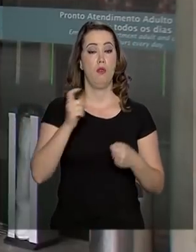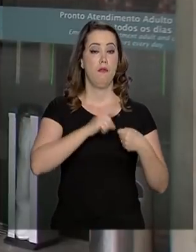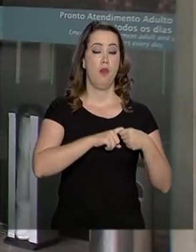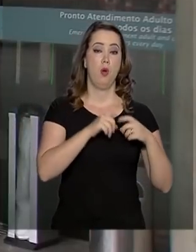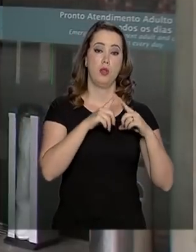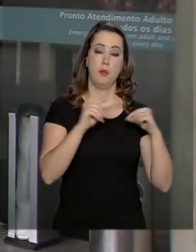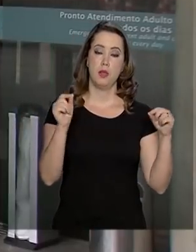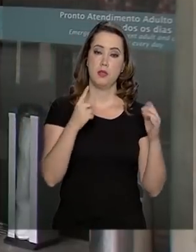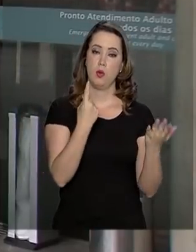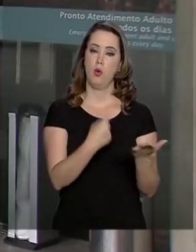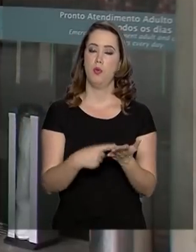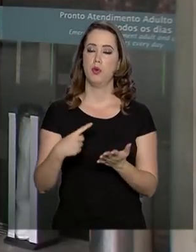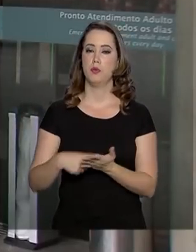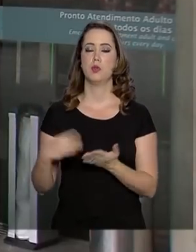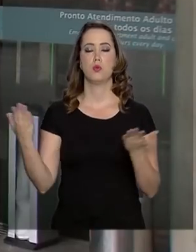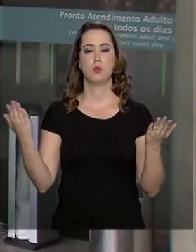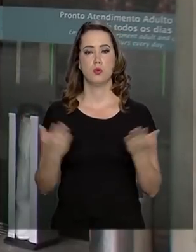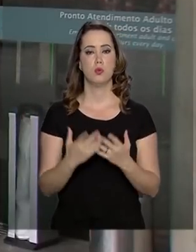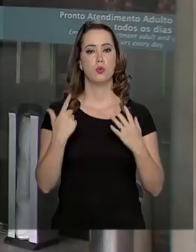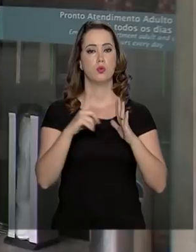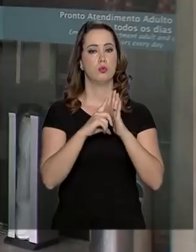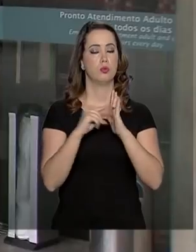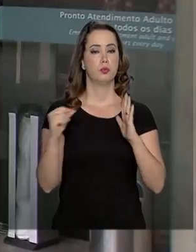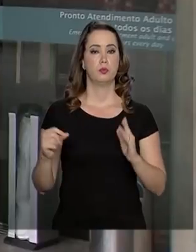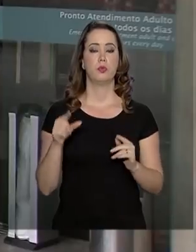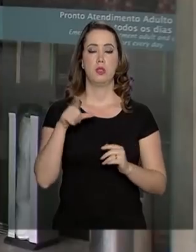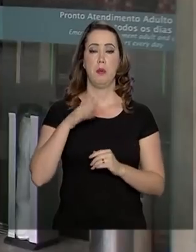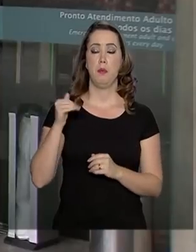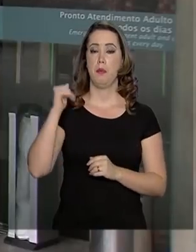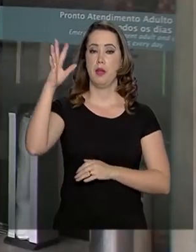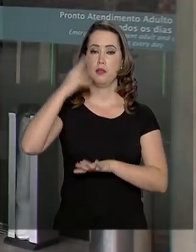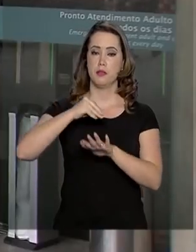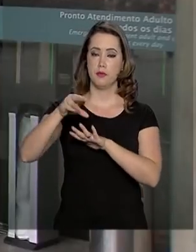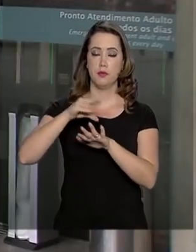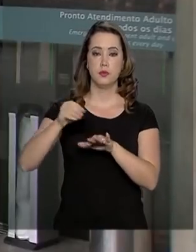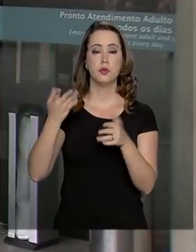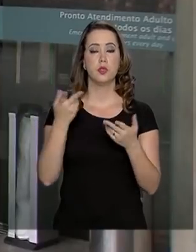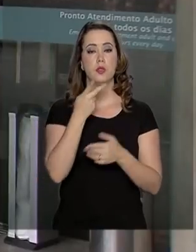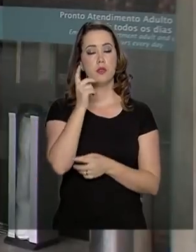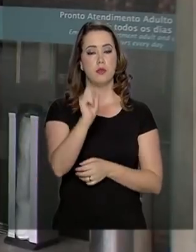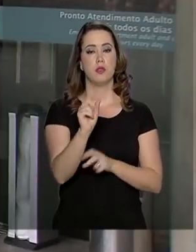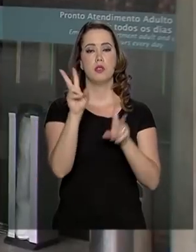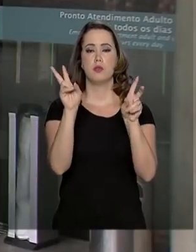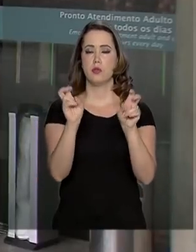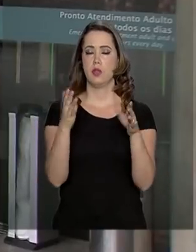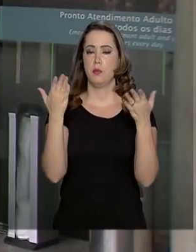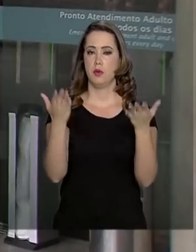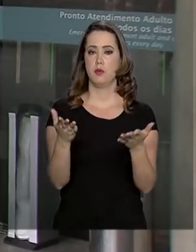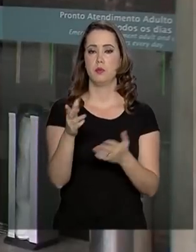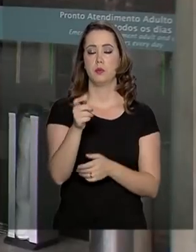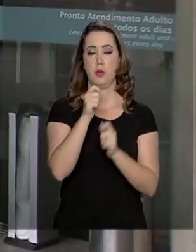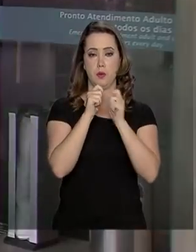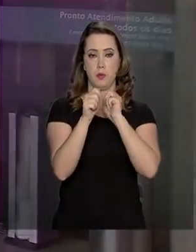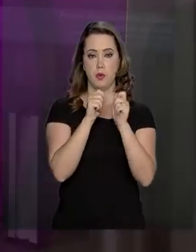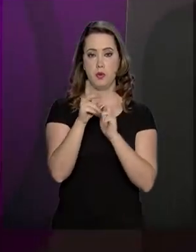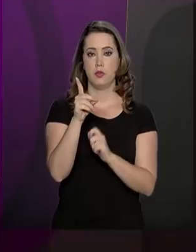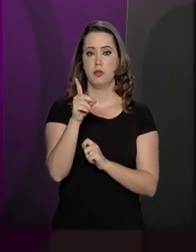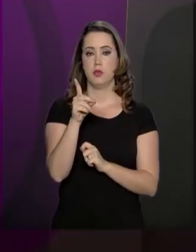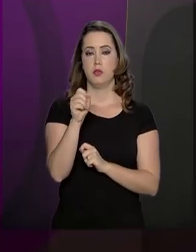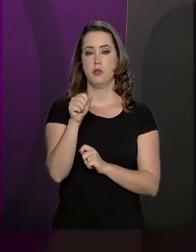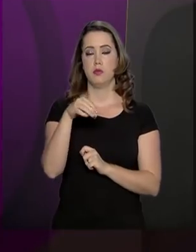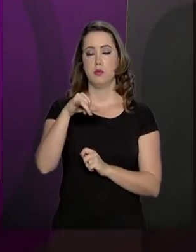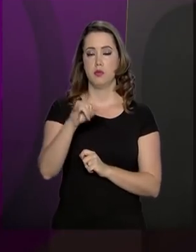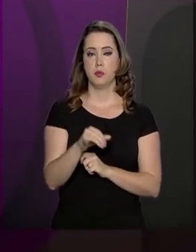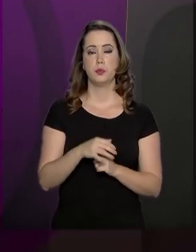cumprir a agenda ainda hoje no Palácio do Planalto. que tem mais informações a respeito dessa agenda é a repórter Daniele Popov.